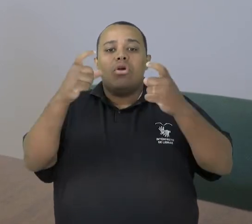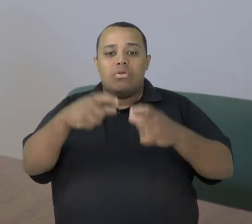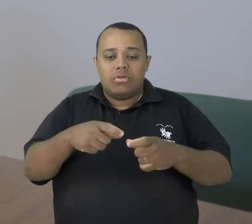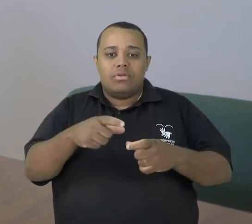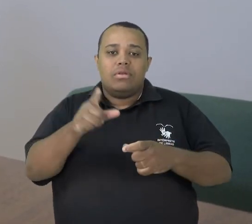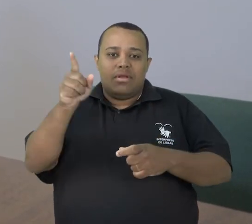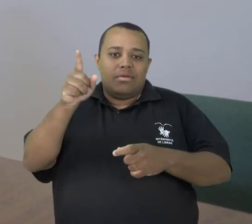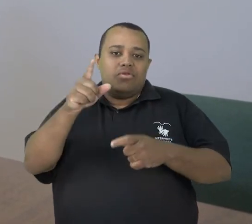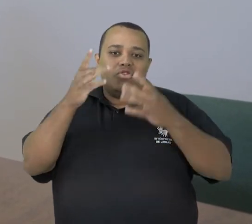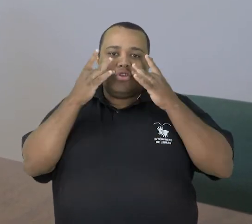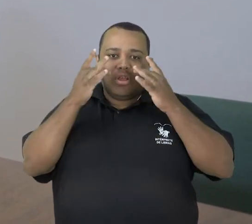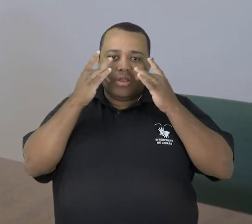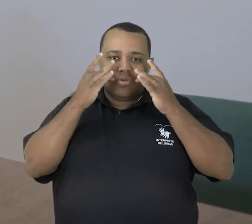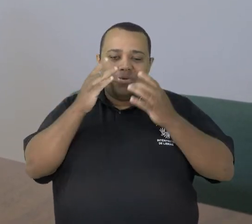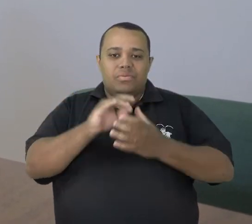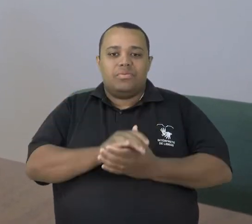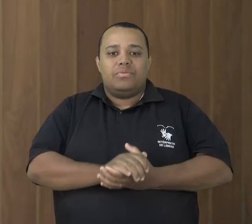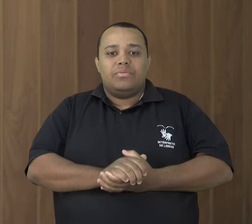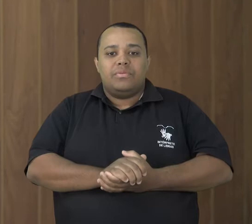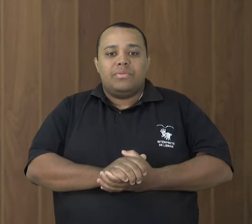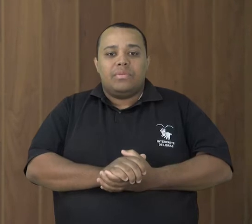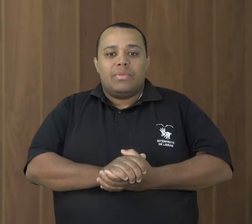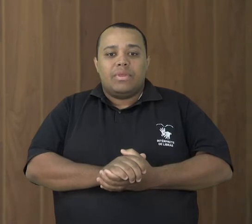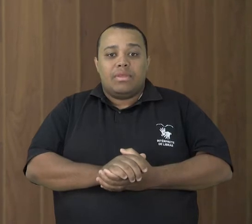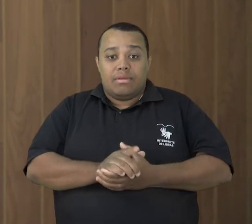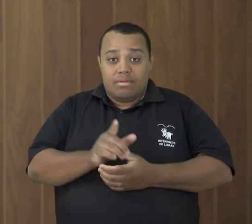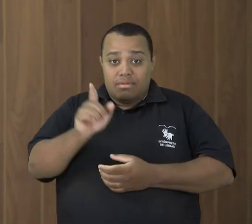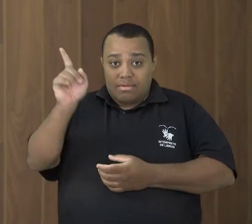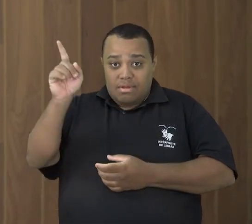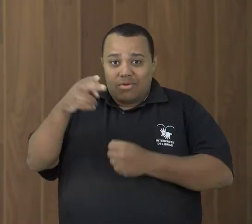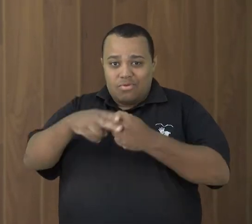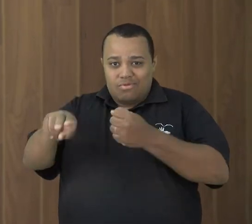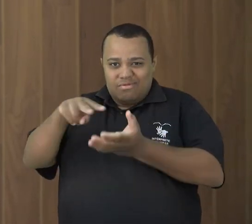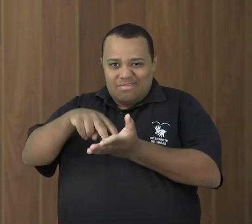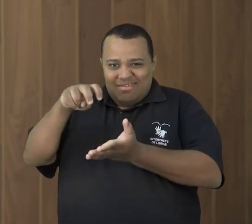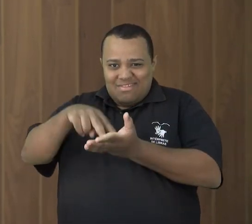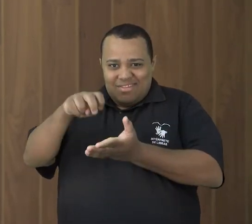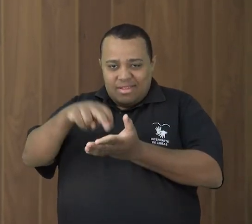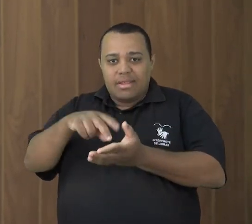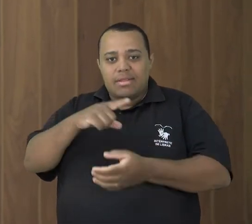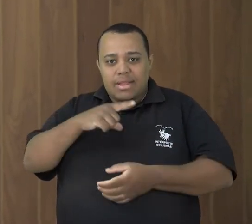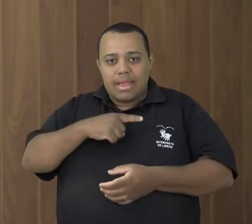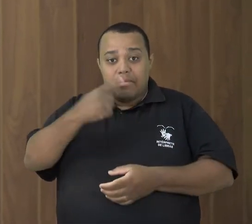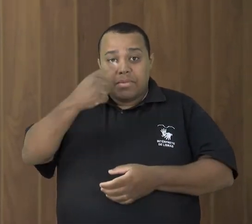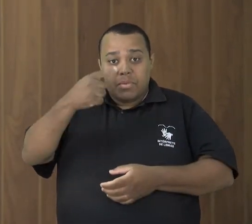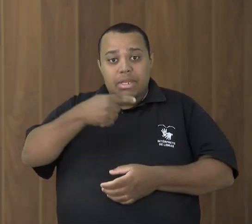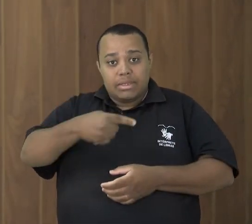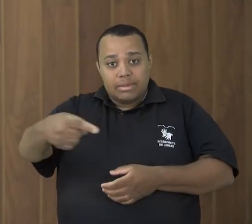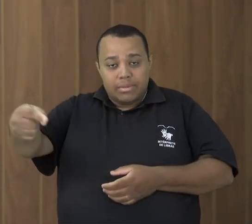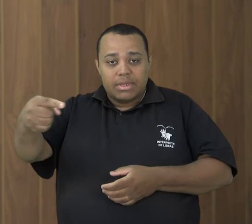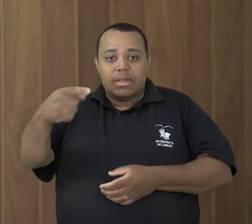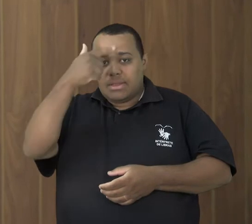exclusivamente na bilheteria do teatro. E o campus de Alegre sedia a primeira semana acadêmica de